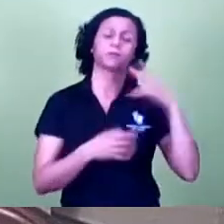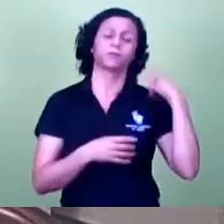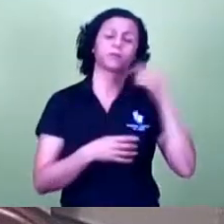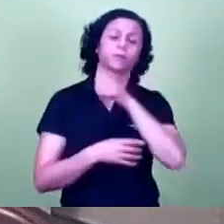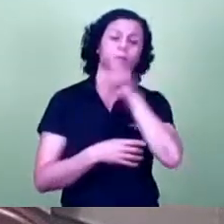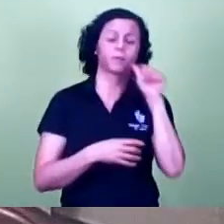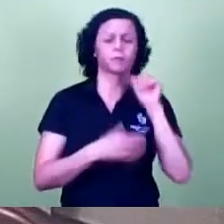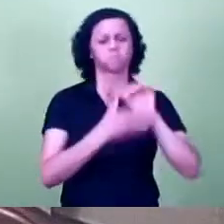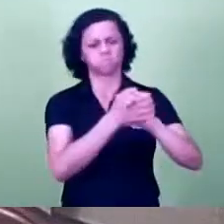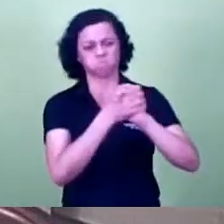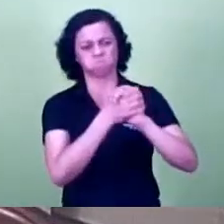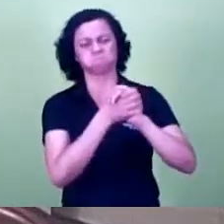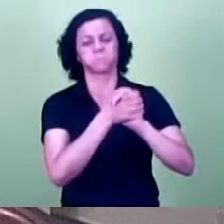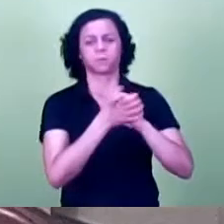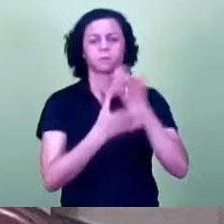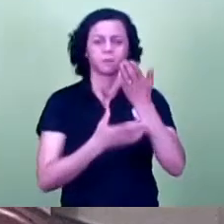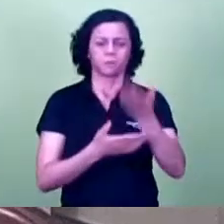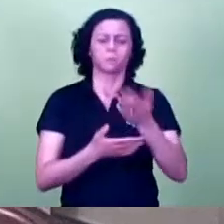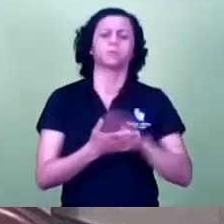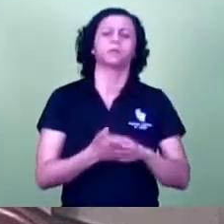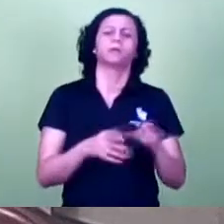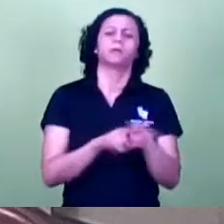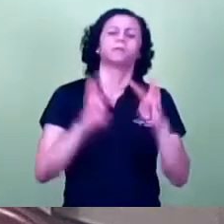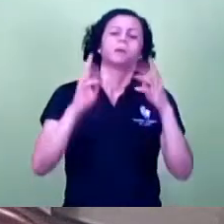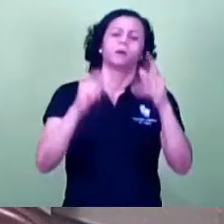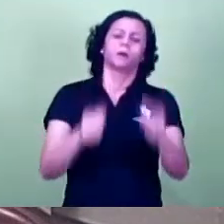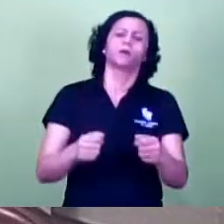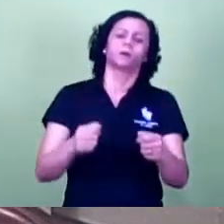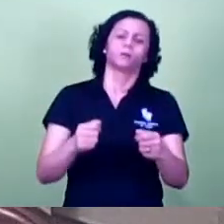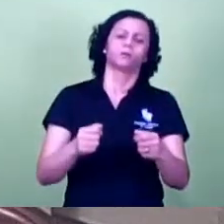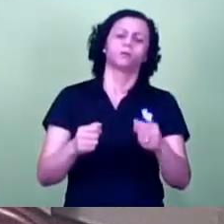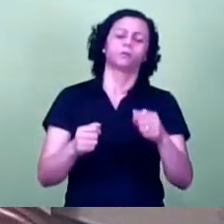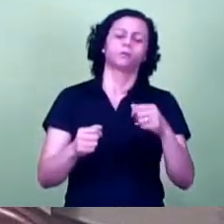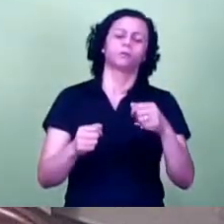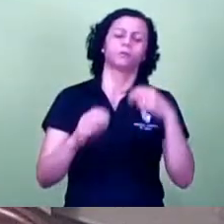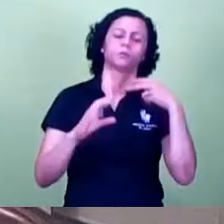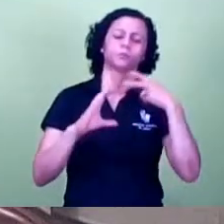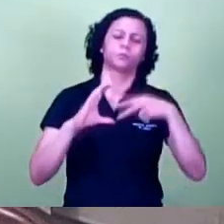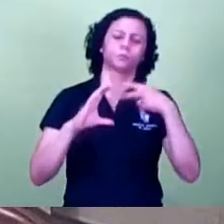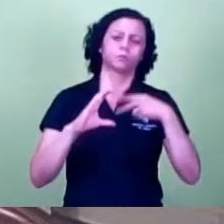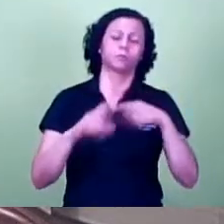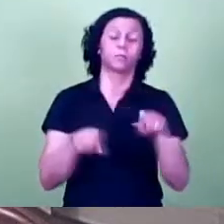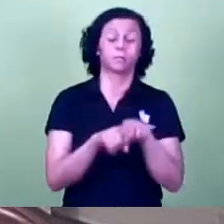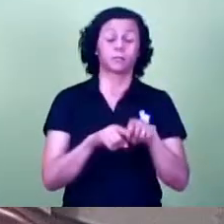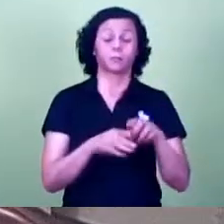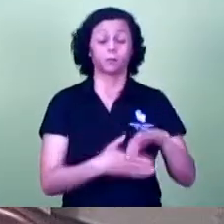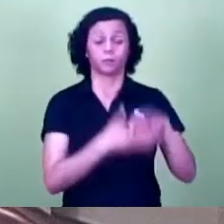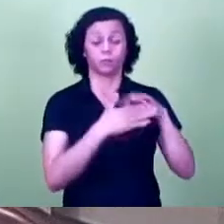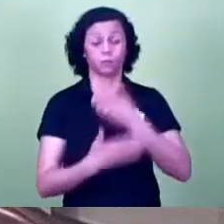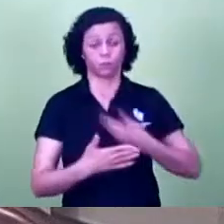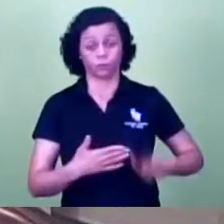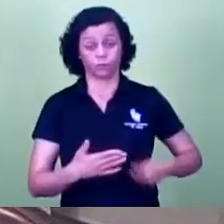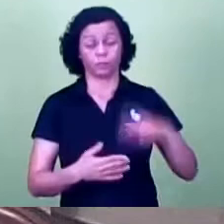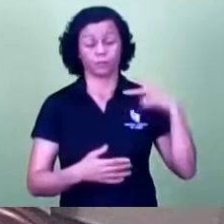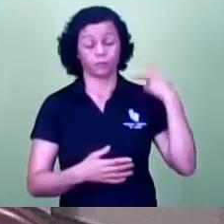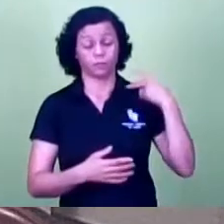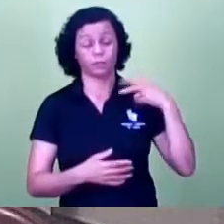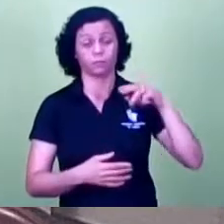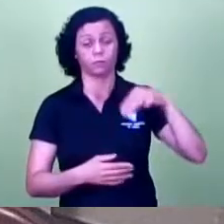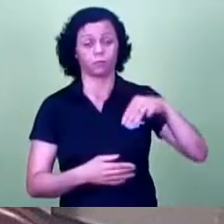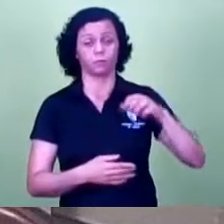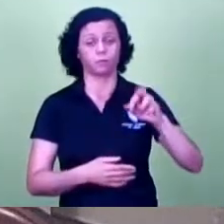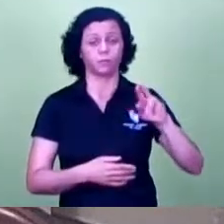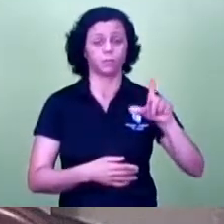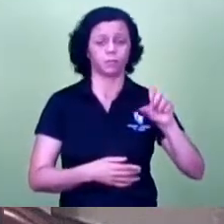parabéns a vossa excelência e toda a casa e só para lembrar o líder do governo meu amigo vereador Marlon Siqueira nós tivemos